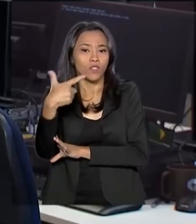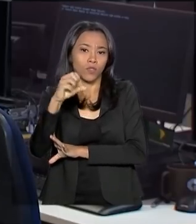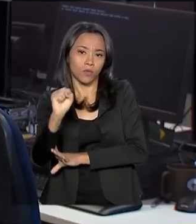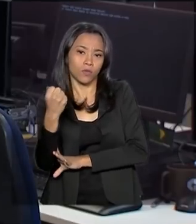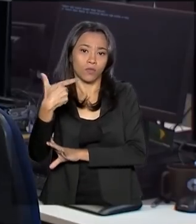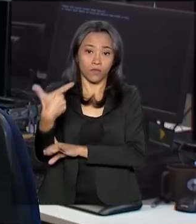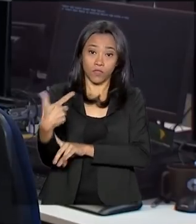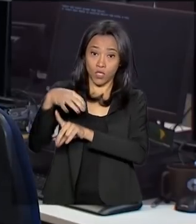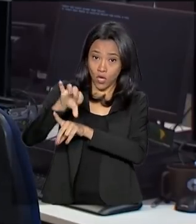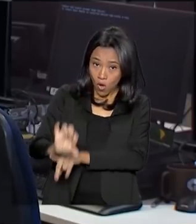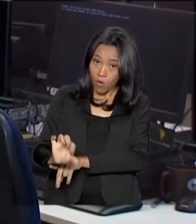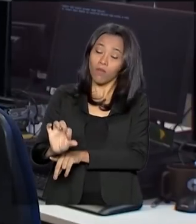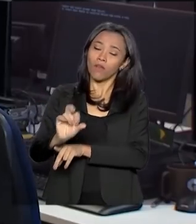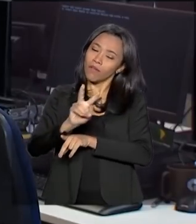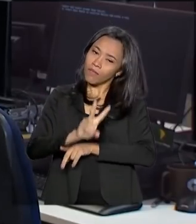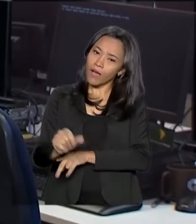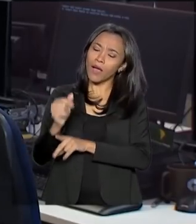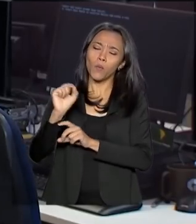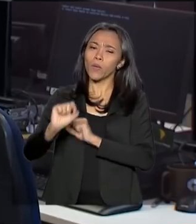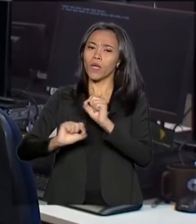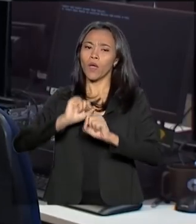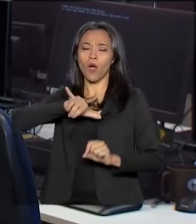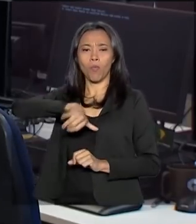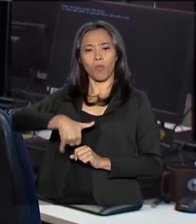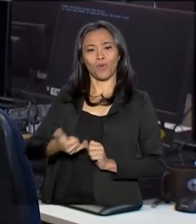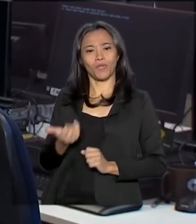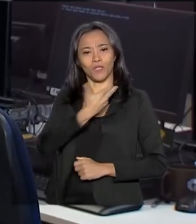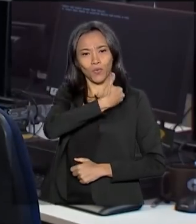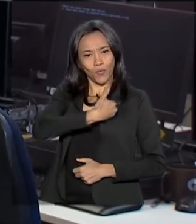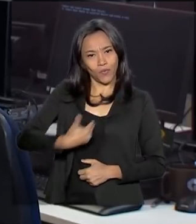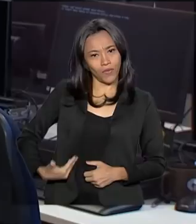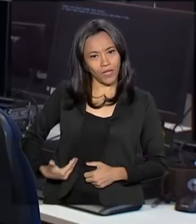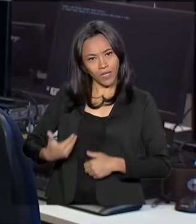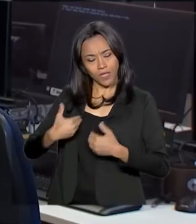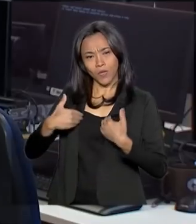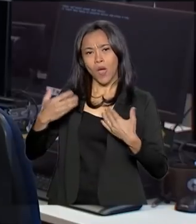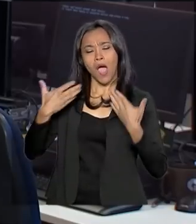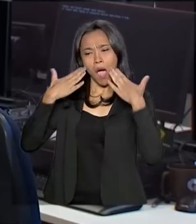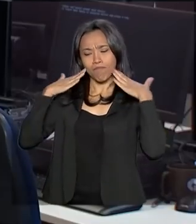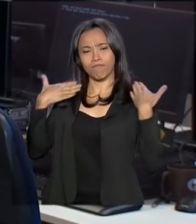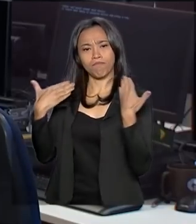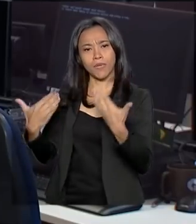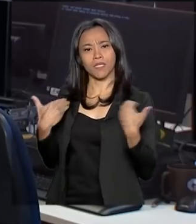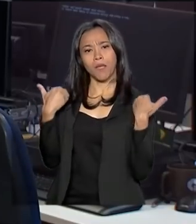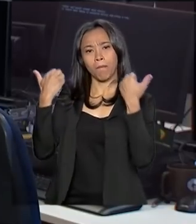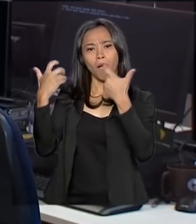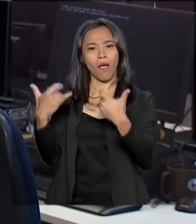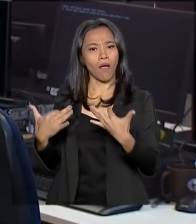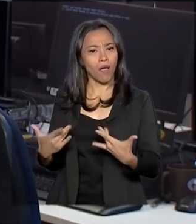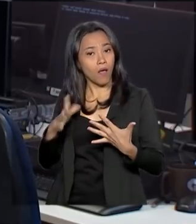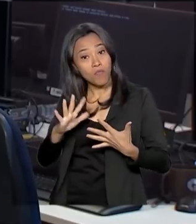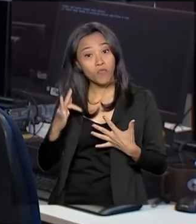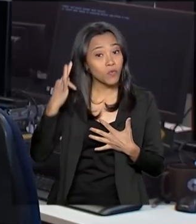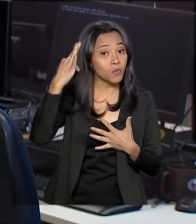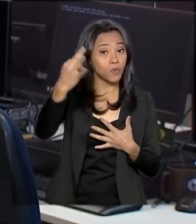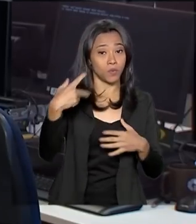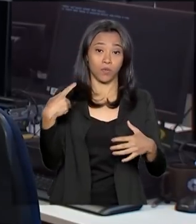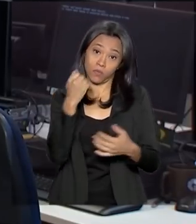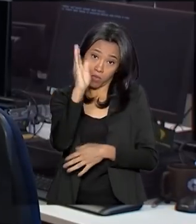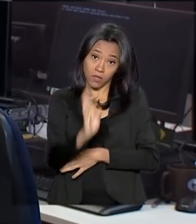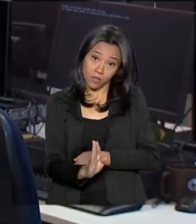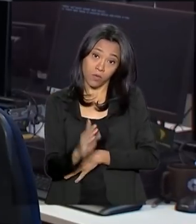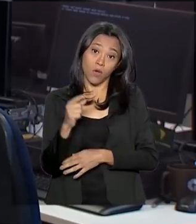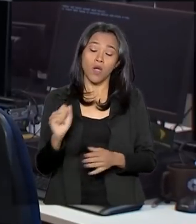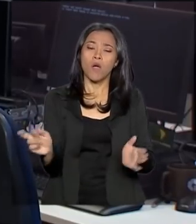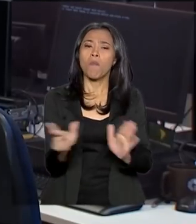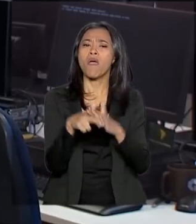29, dará oportunidade ao governo de transmitir suas expectativas para o futuro do Brasil. Num artigo